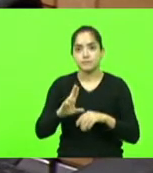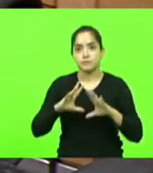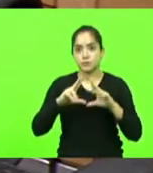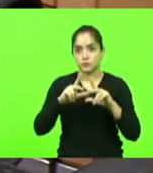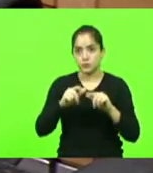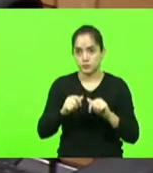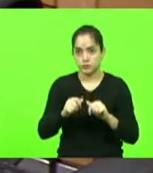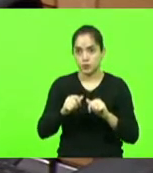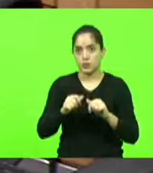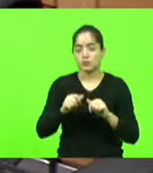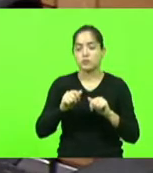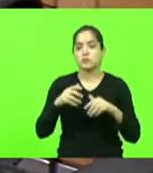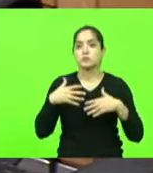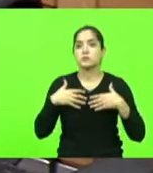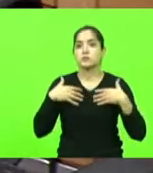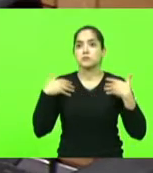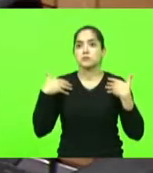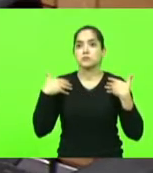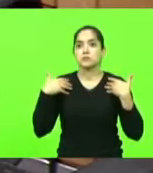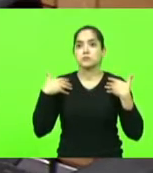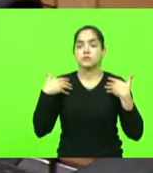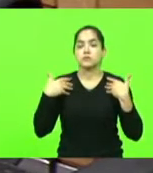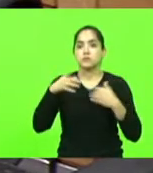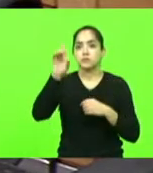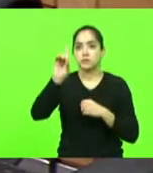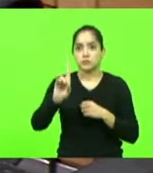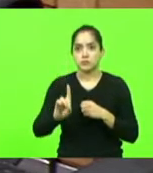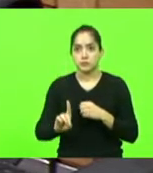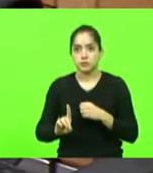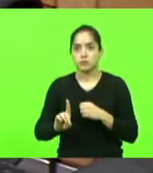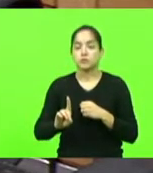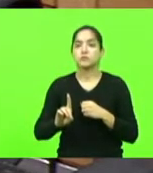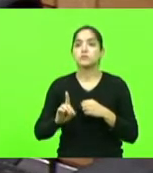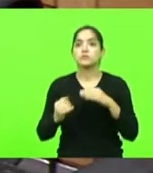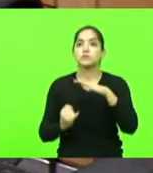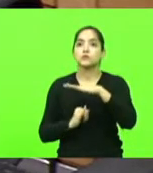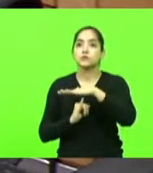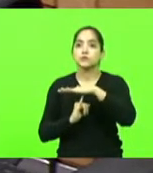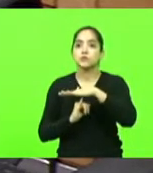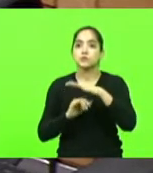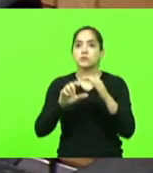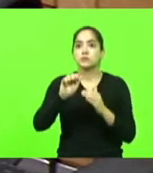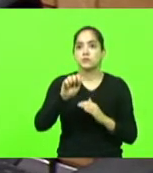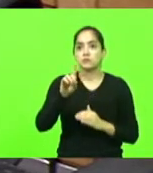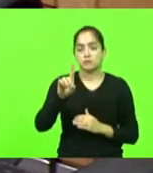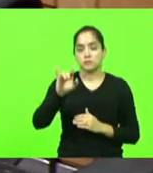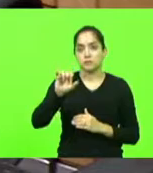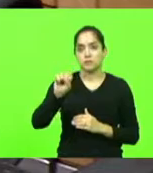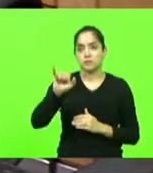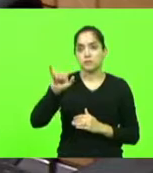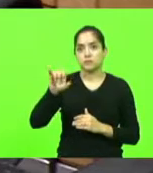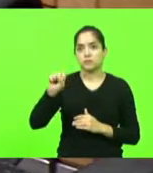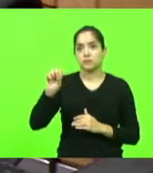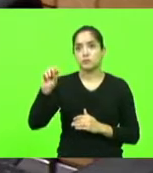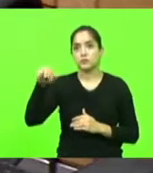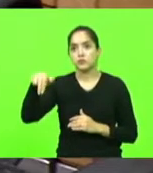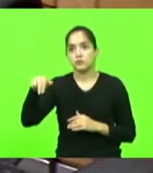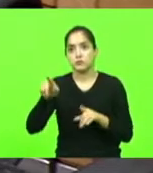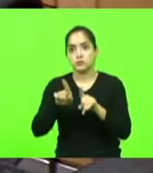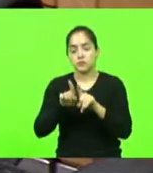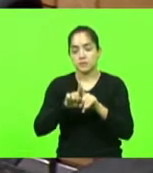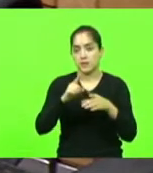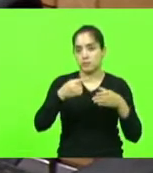o senhor diretor do Instituto Cultural, Anitta Garibaldi, Adilcio Cadorim, e em nome da Comissão Estadual